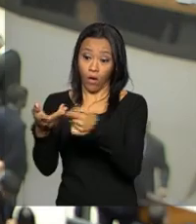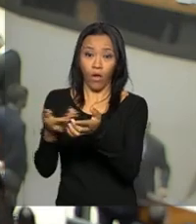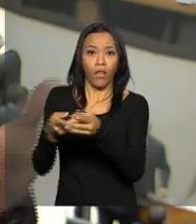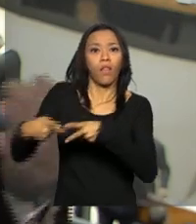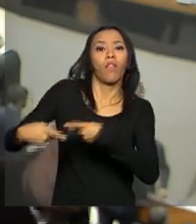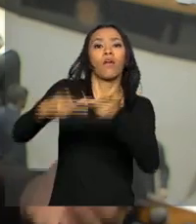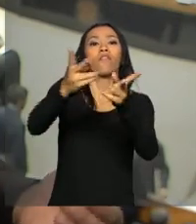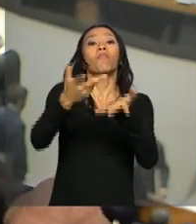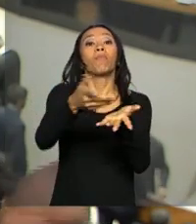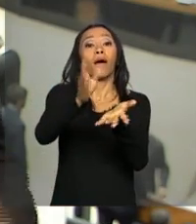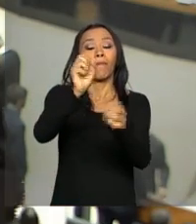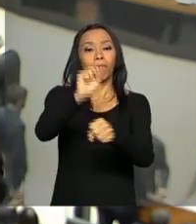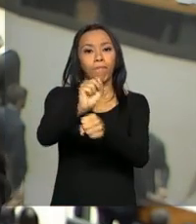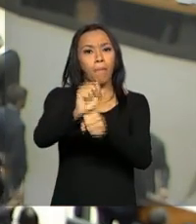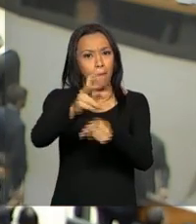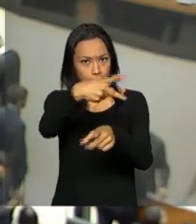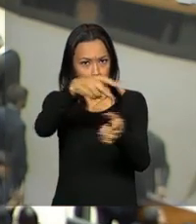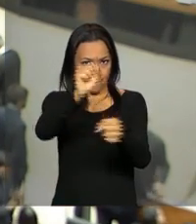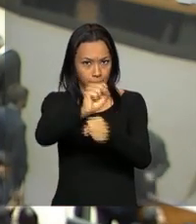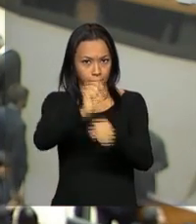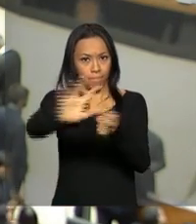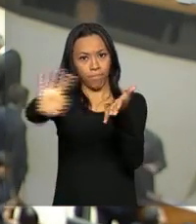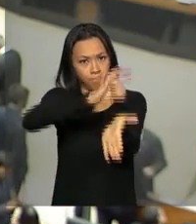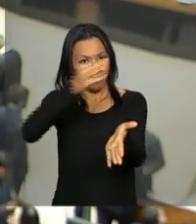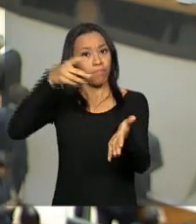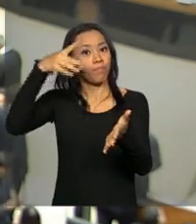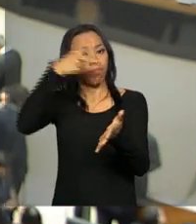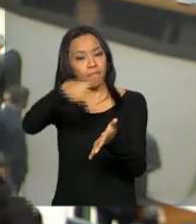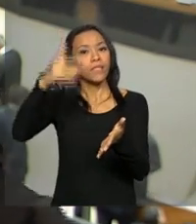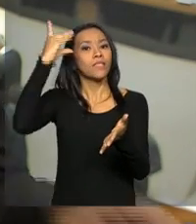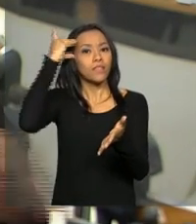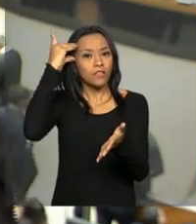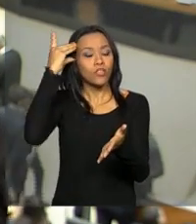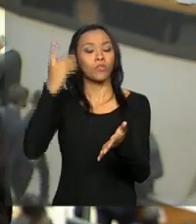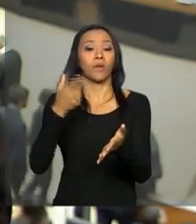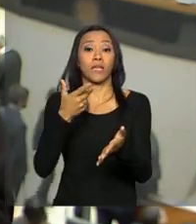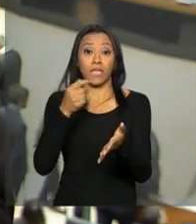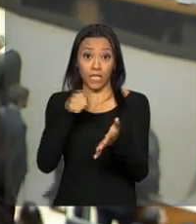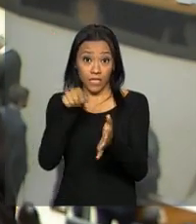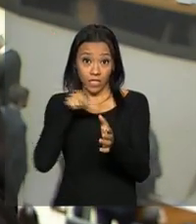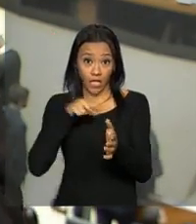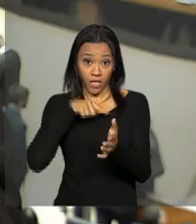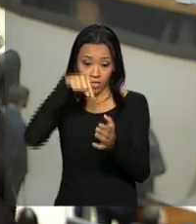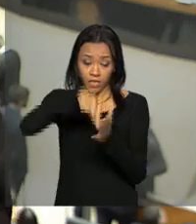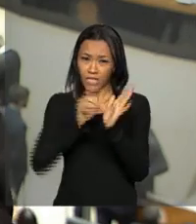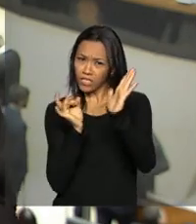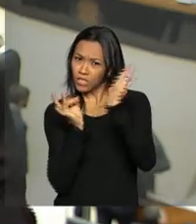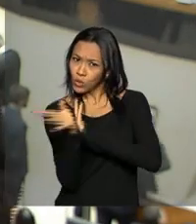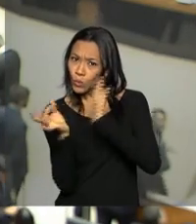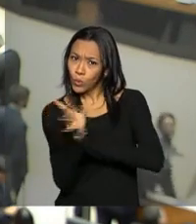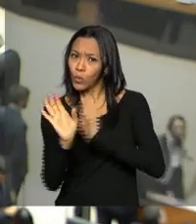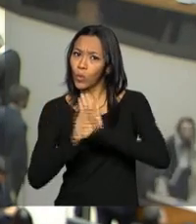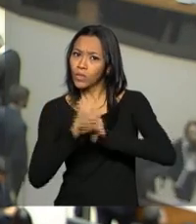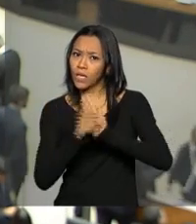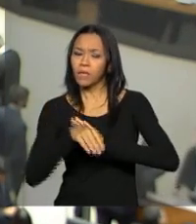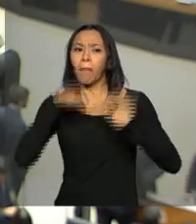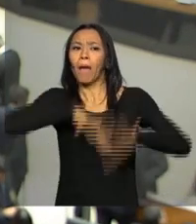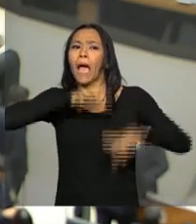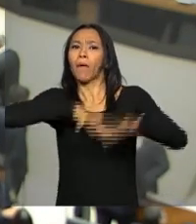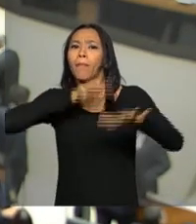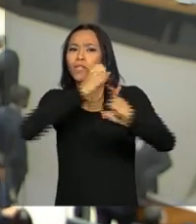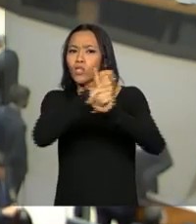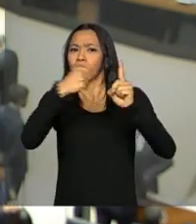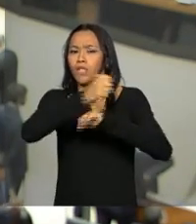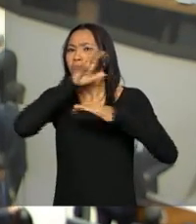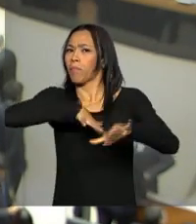Rousseff a versão anterior aprovada pela Câmara no ano passado, que exclui da definição de terrorismo manifestações de